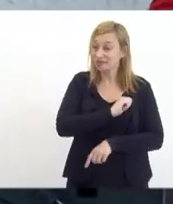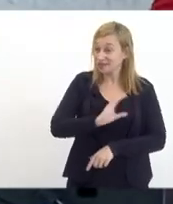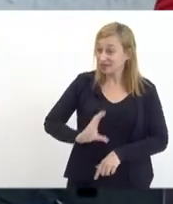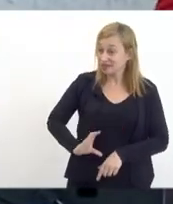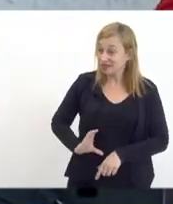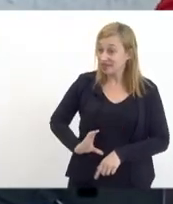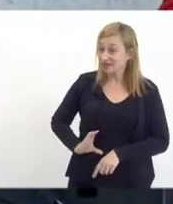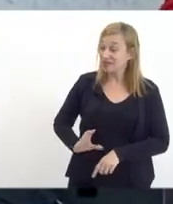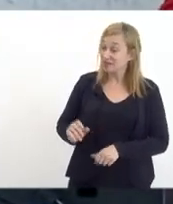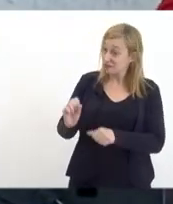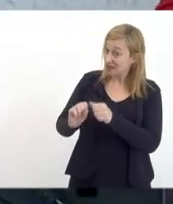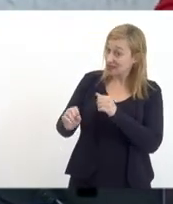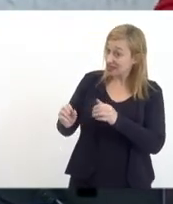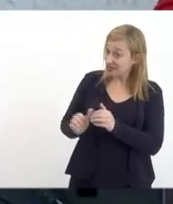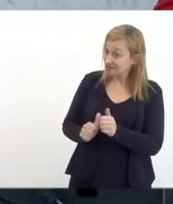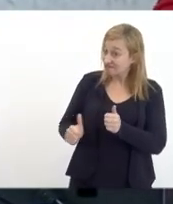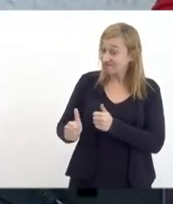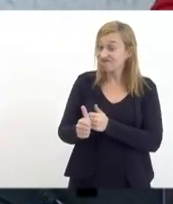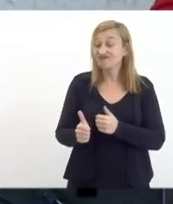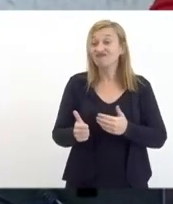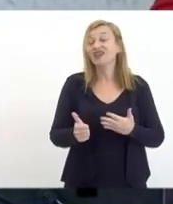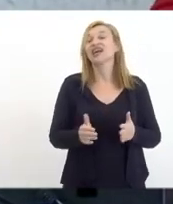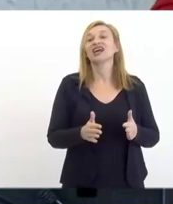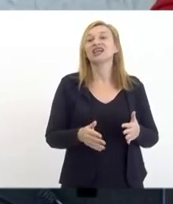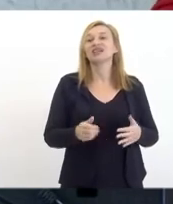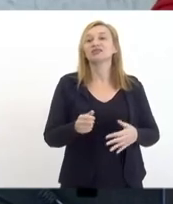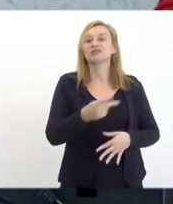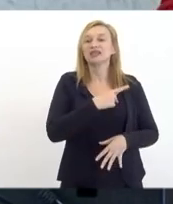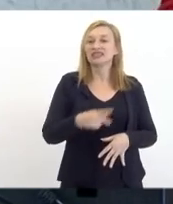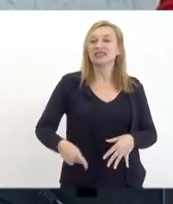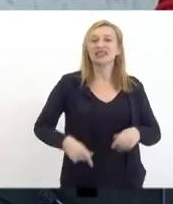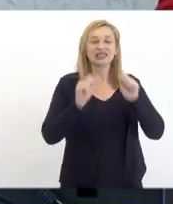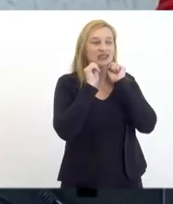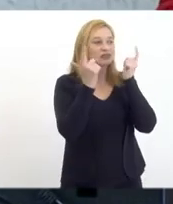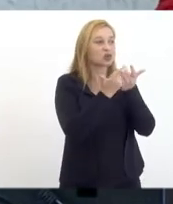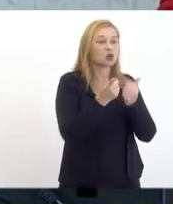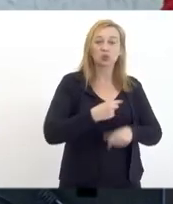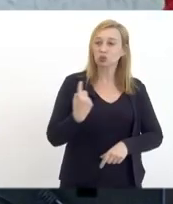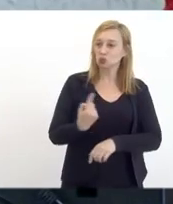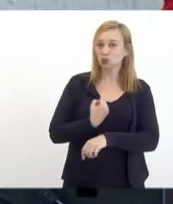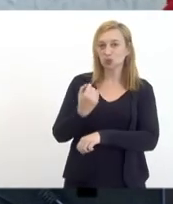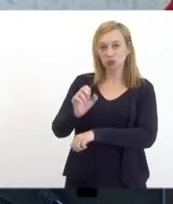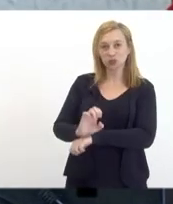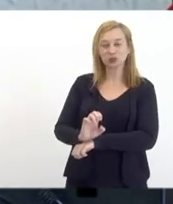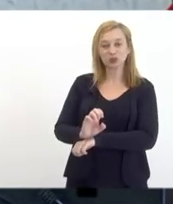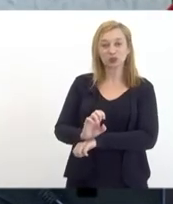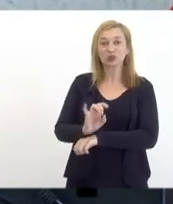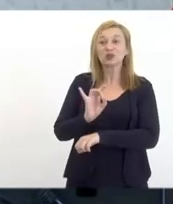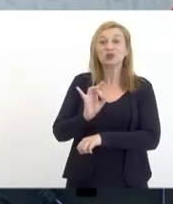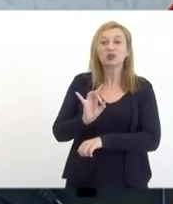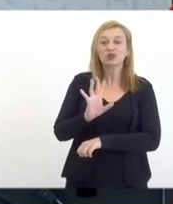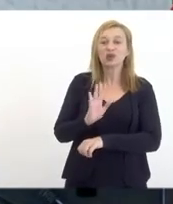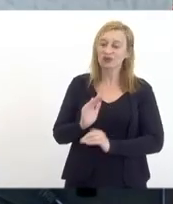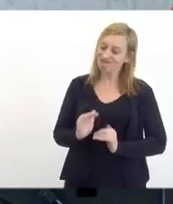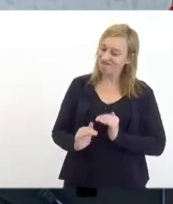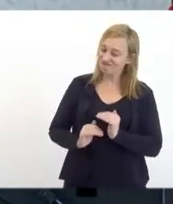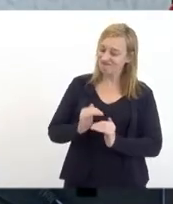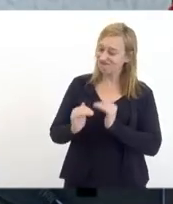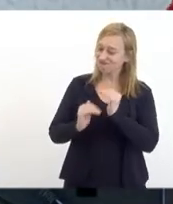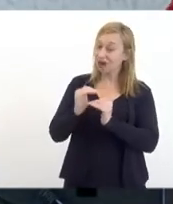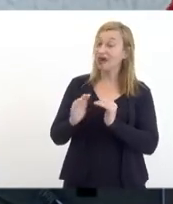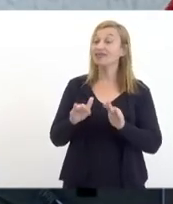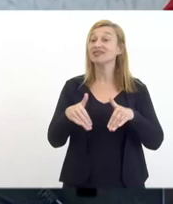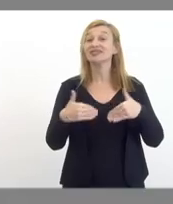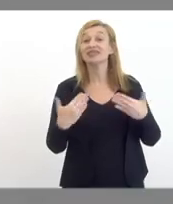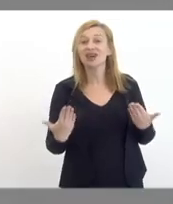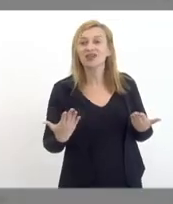exercendo à frente da Assembleia Legislativa o nosso estado só irá se desenvolver então